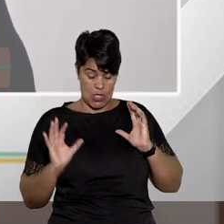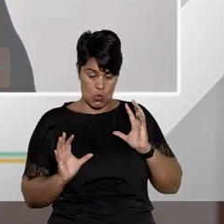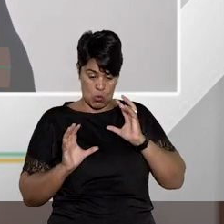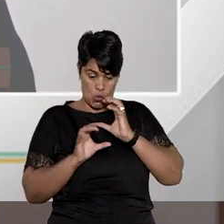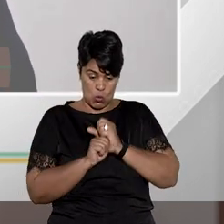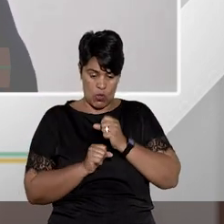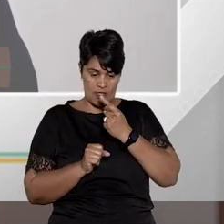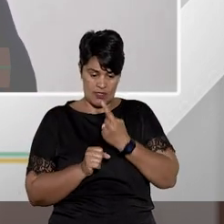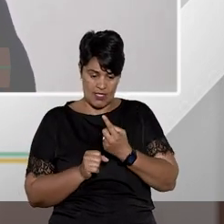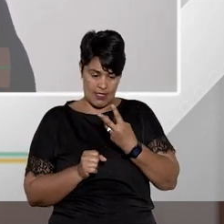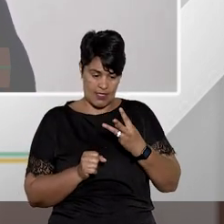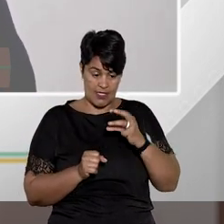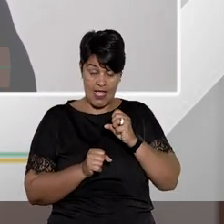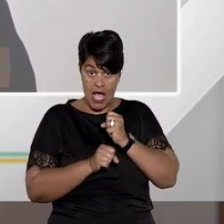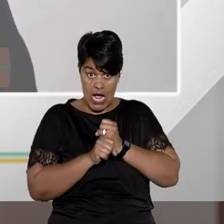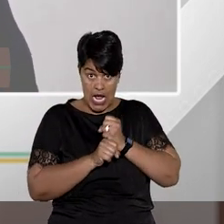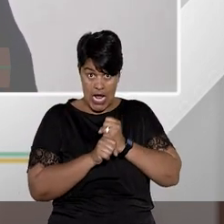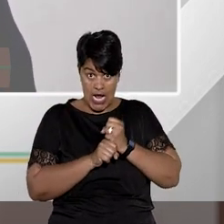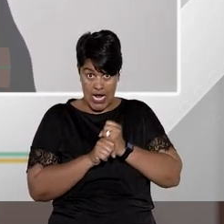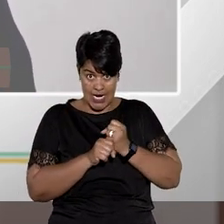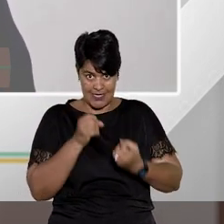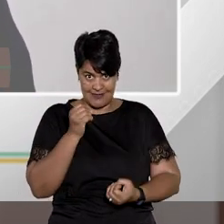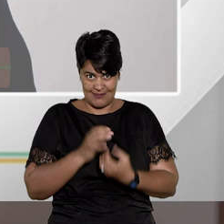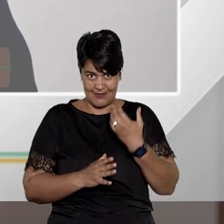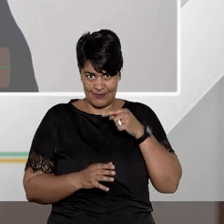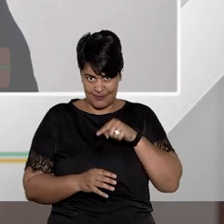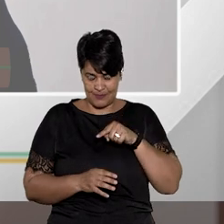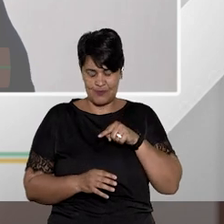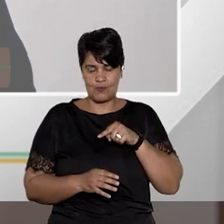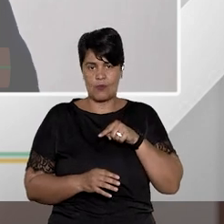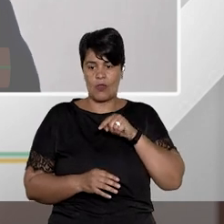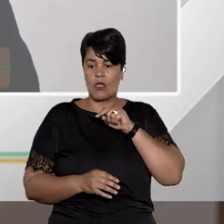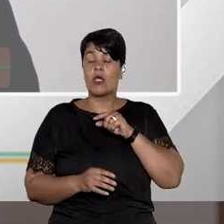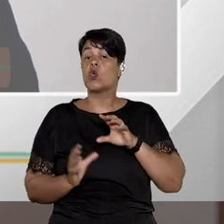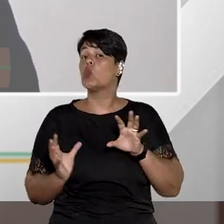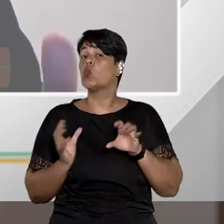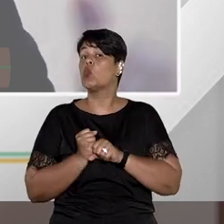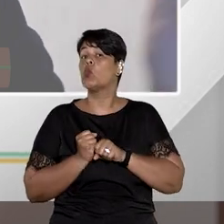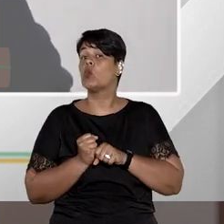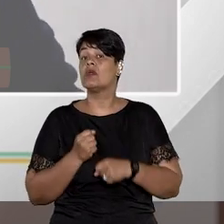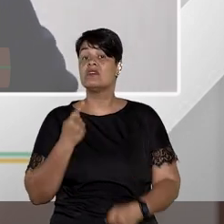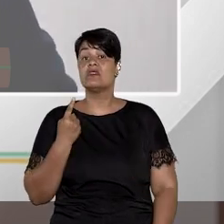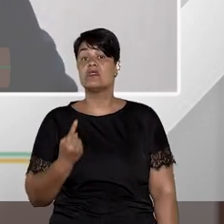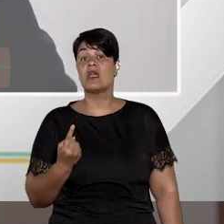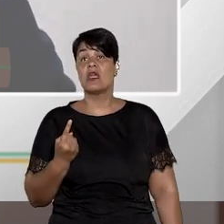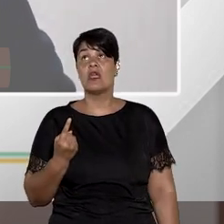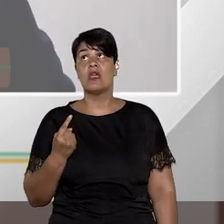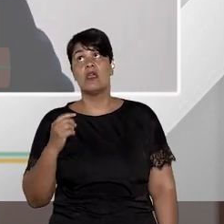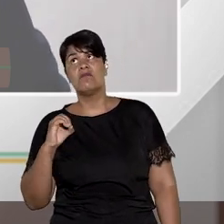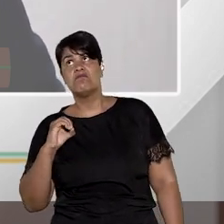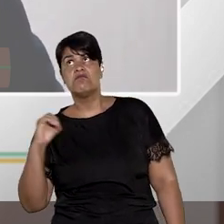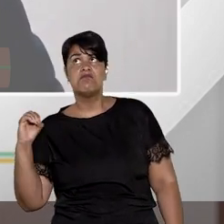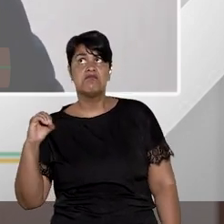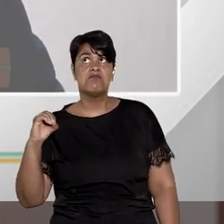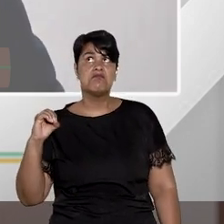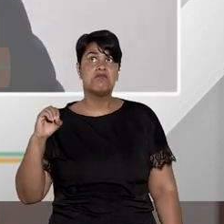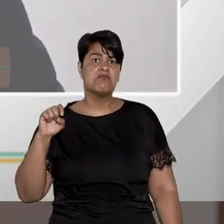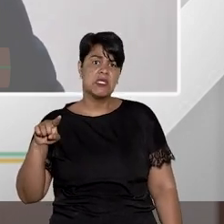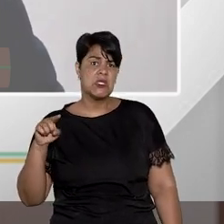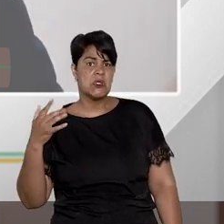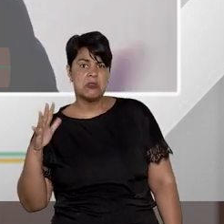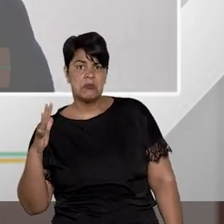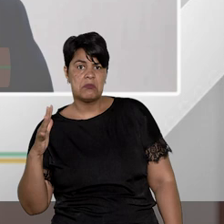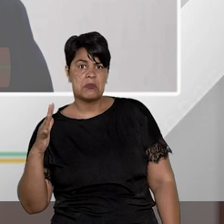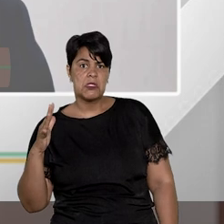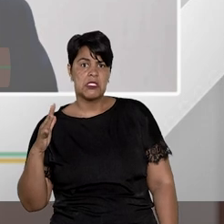que está fazendo agora 130 anos de existência o Supremo Tribunal Federal recebeu cento e poucos mil habeas corpus não chega em 200 mil